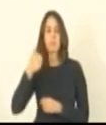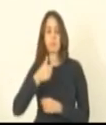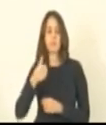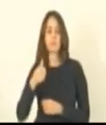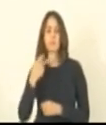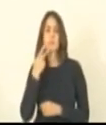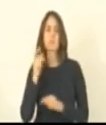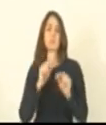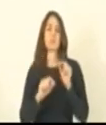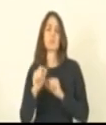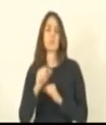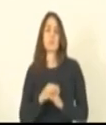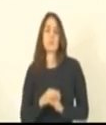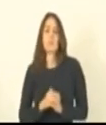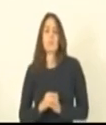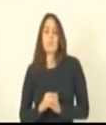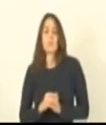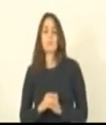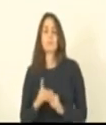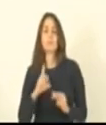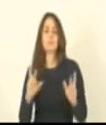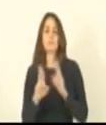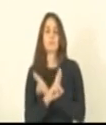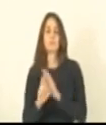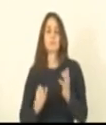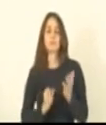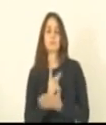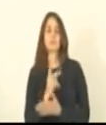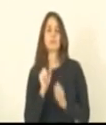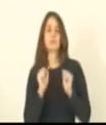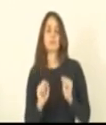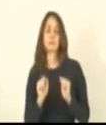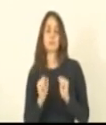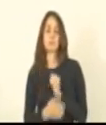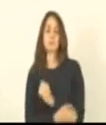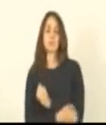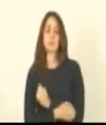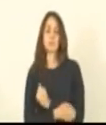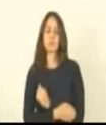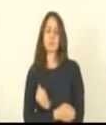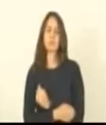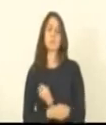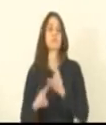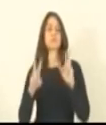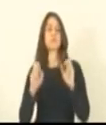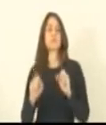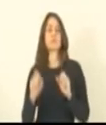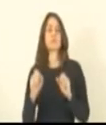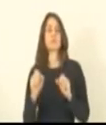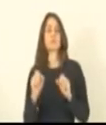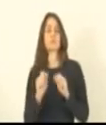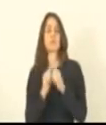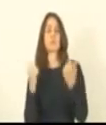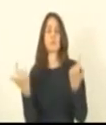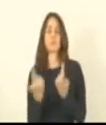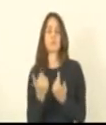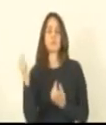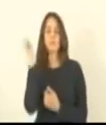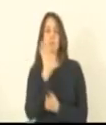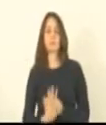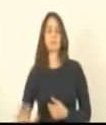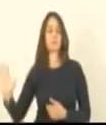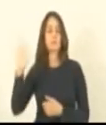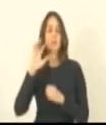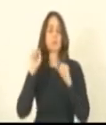diz claramente que relações de consumo como podem sim ser legisladas pelas casas legislativas pelo Brasil então